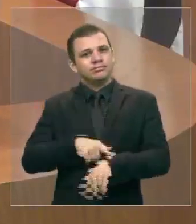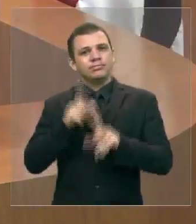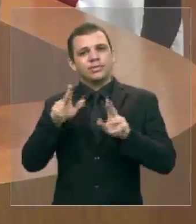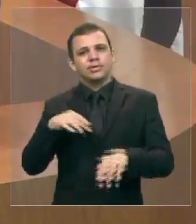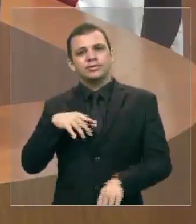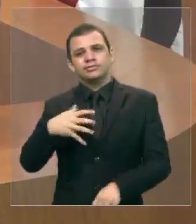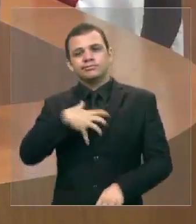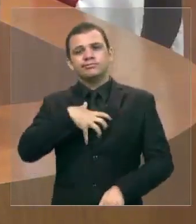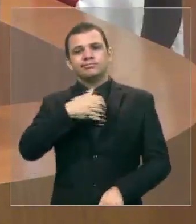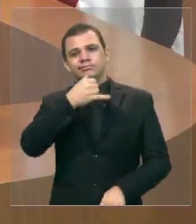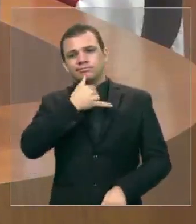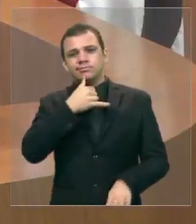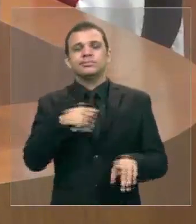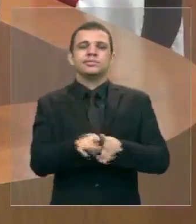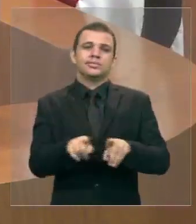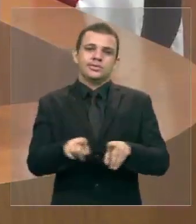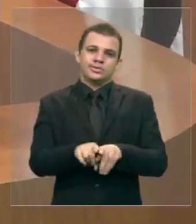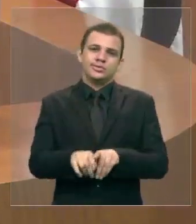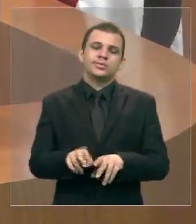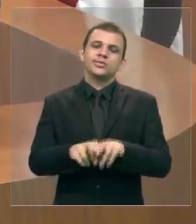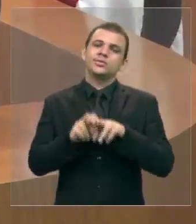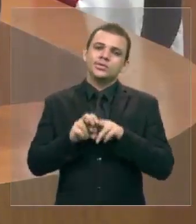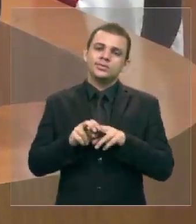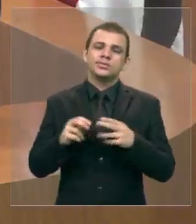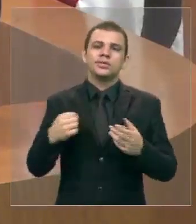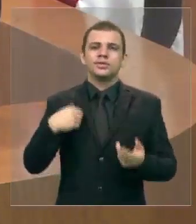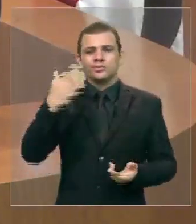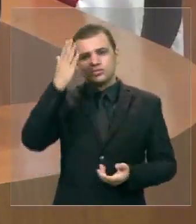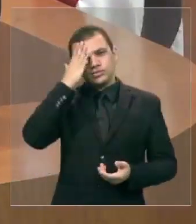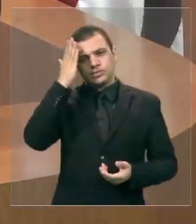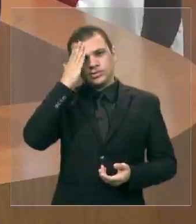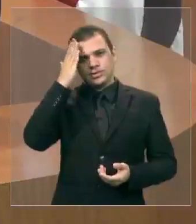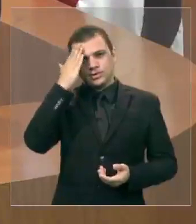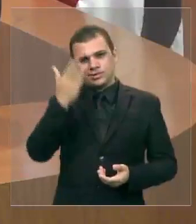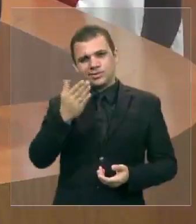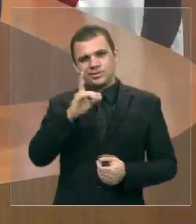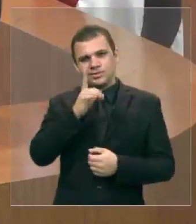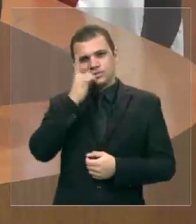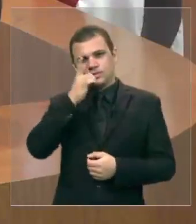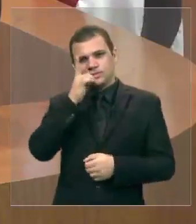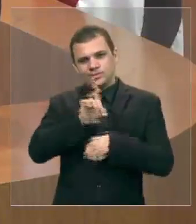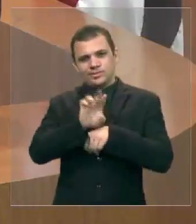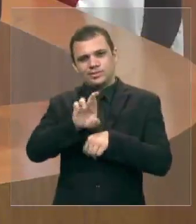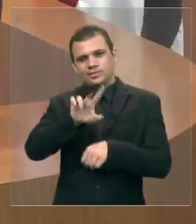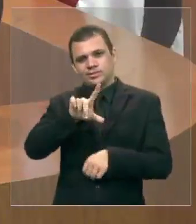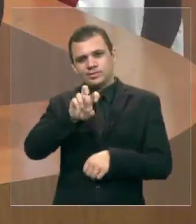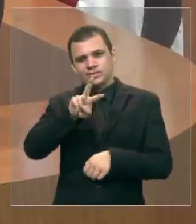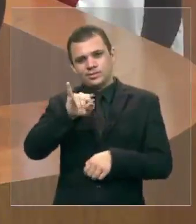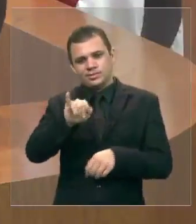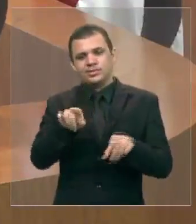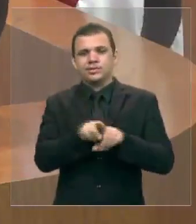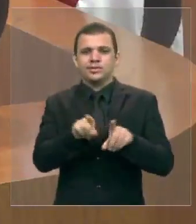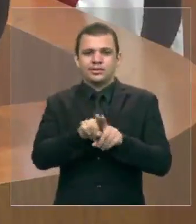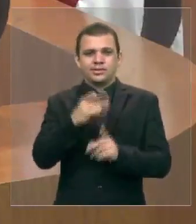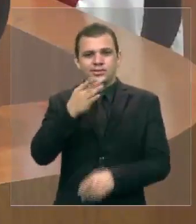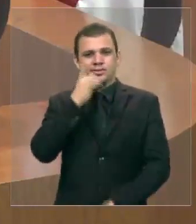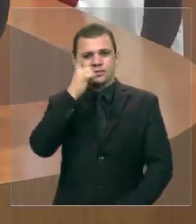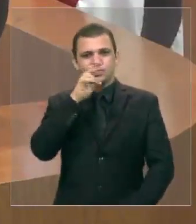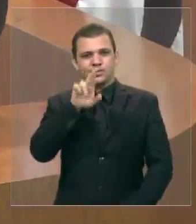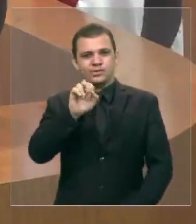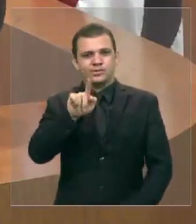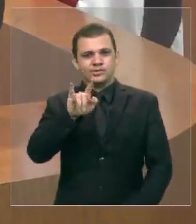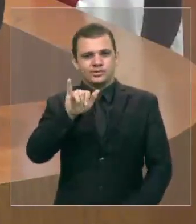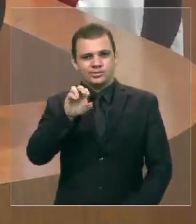porque eu sei aqui, deputado Lévi, deputado Rogério Cafeteira e presidente